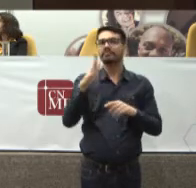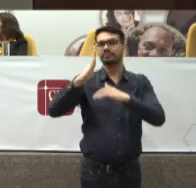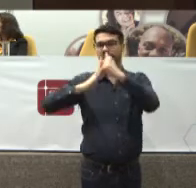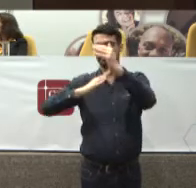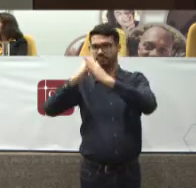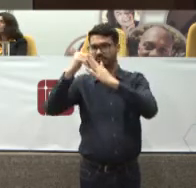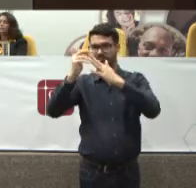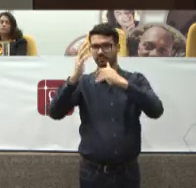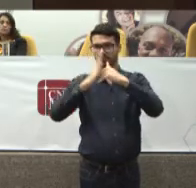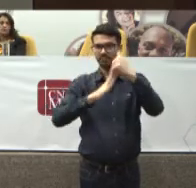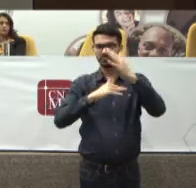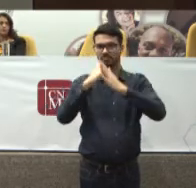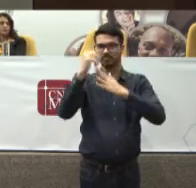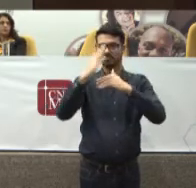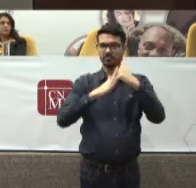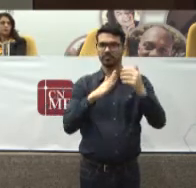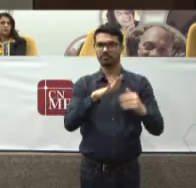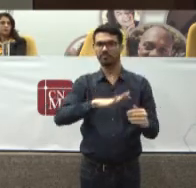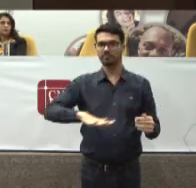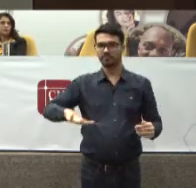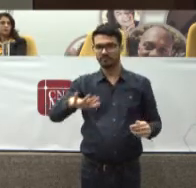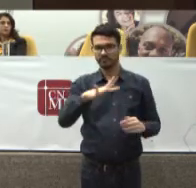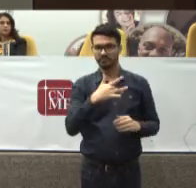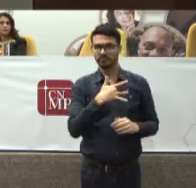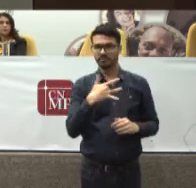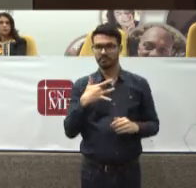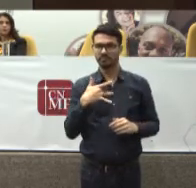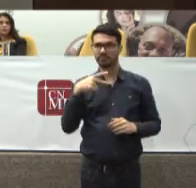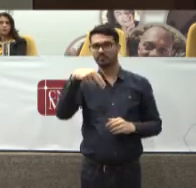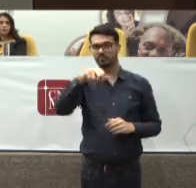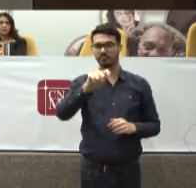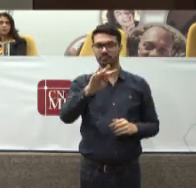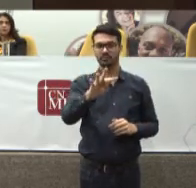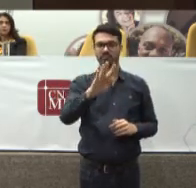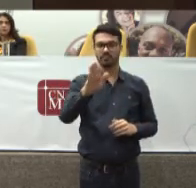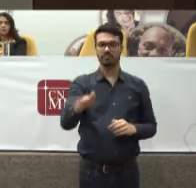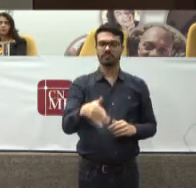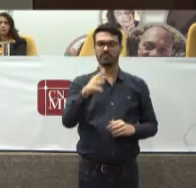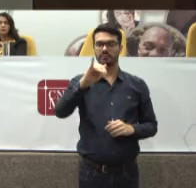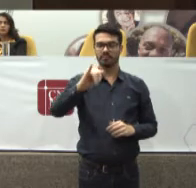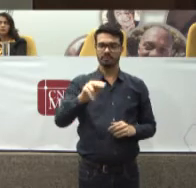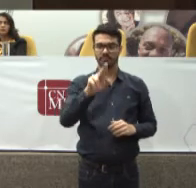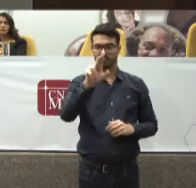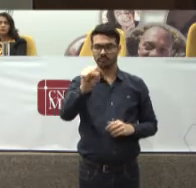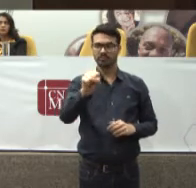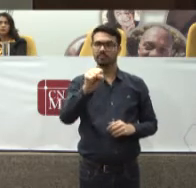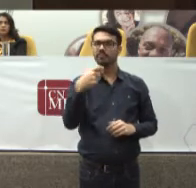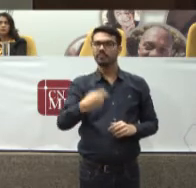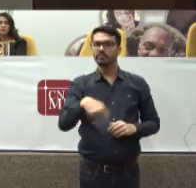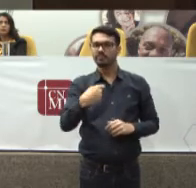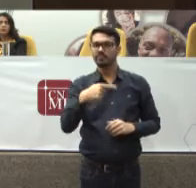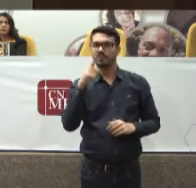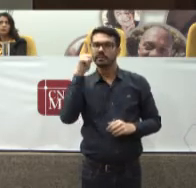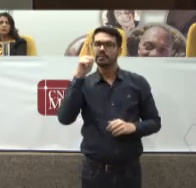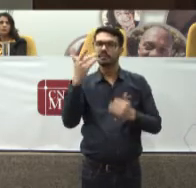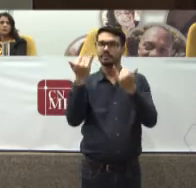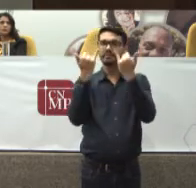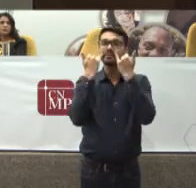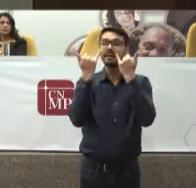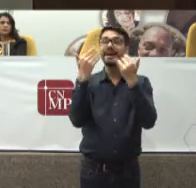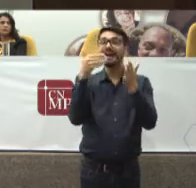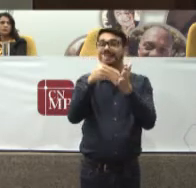desafio Que este profissional de saúde Do Nath Jus Preste informação Para o magistrado Em 72 horas